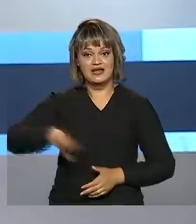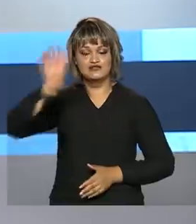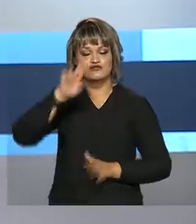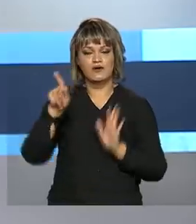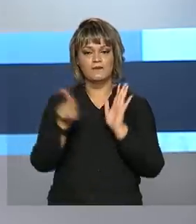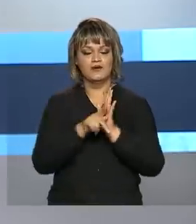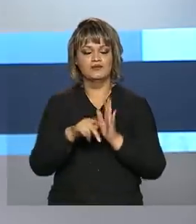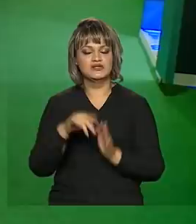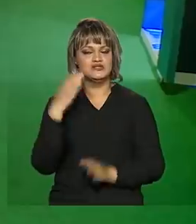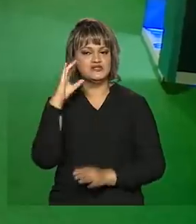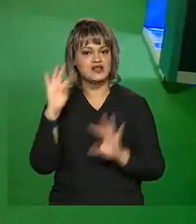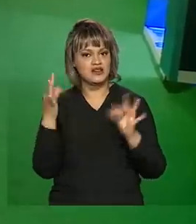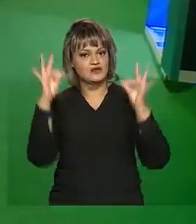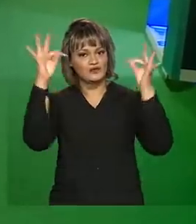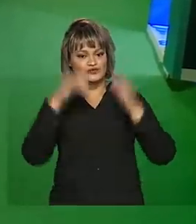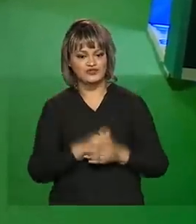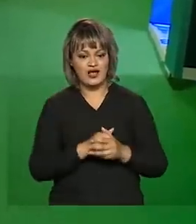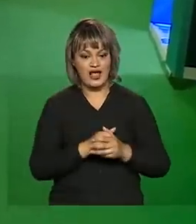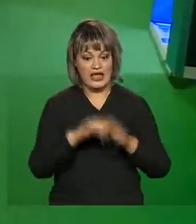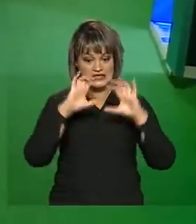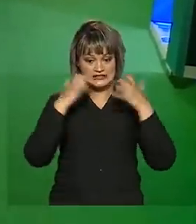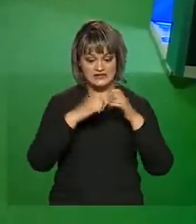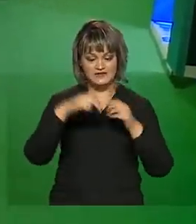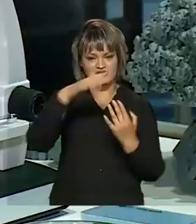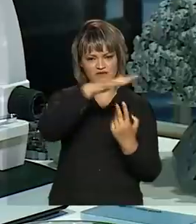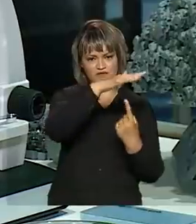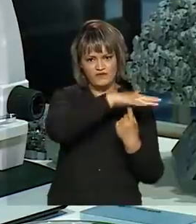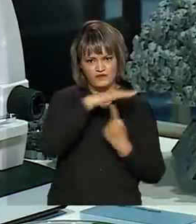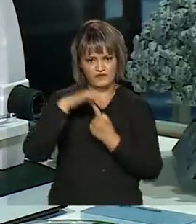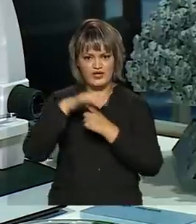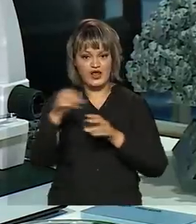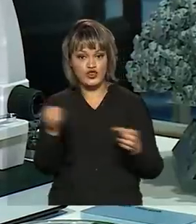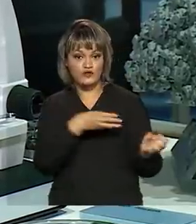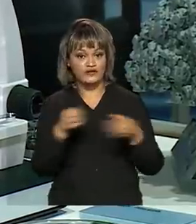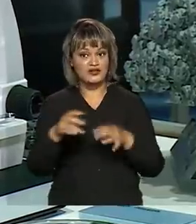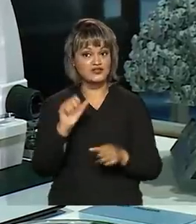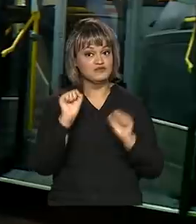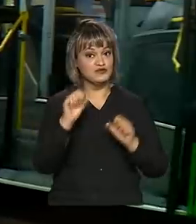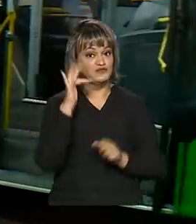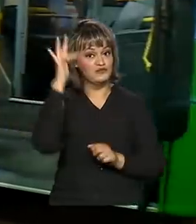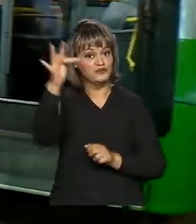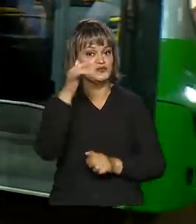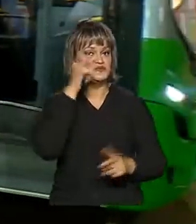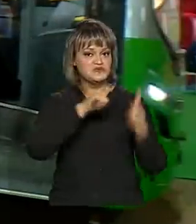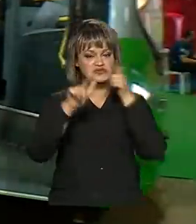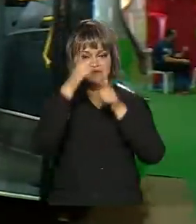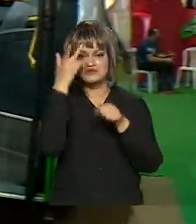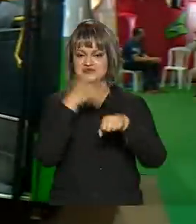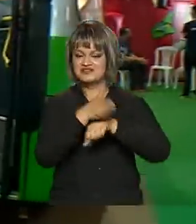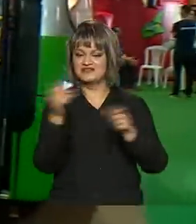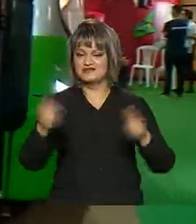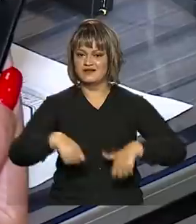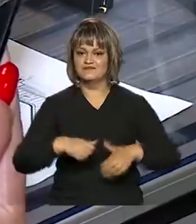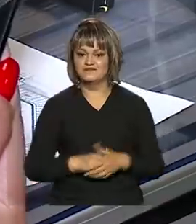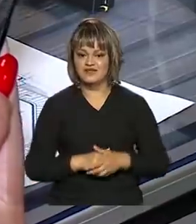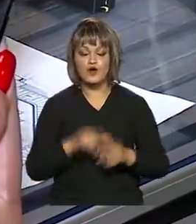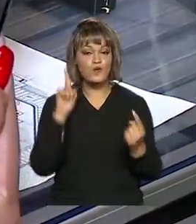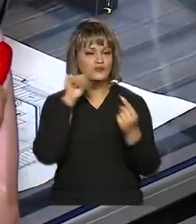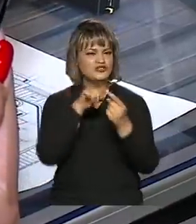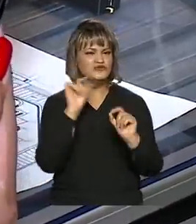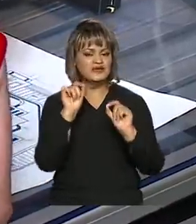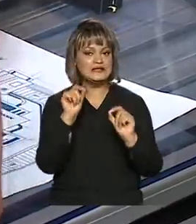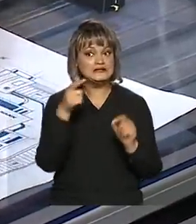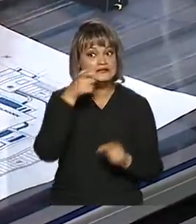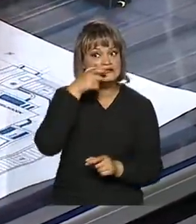Ciência e Tecnologia. Evento reúne novidades que no futuro vão estar disponíveis a todos os brasileiros. A meta é